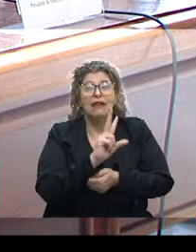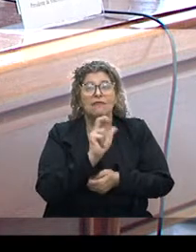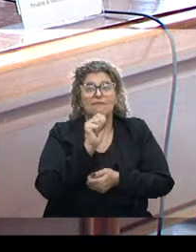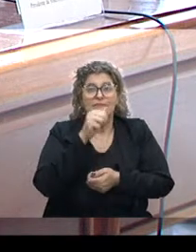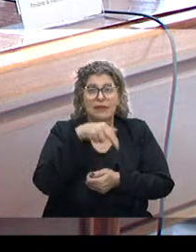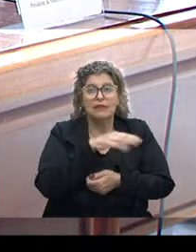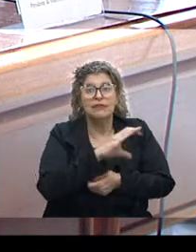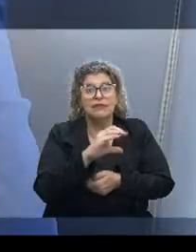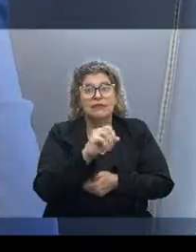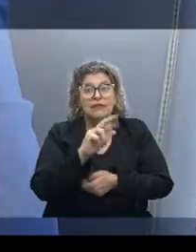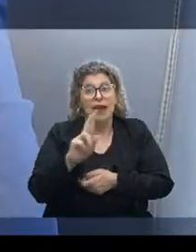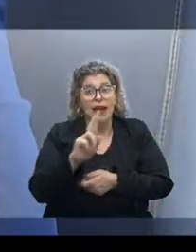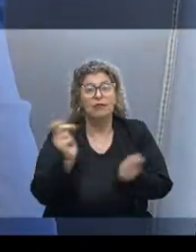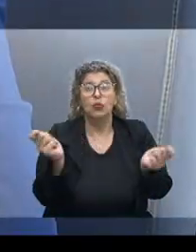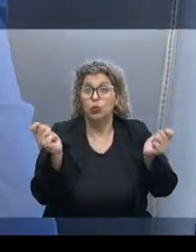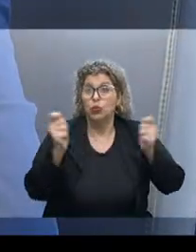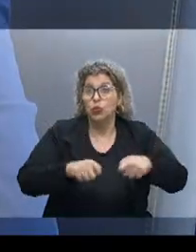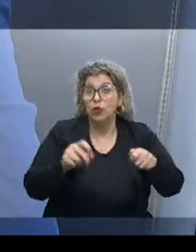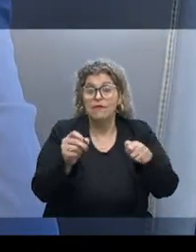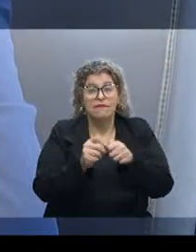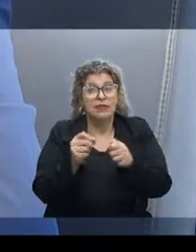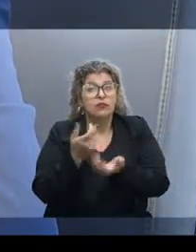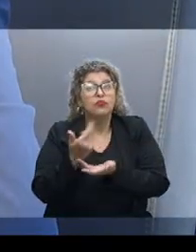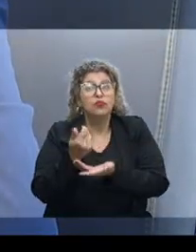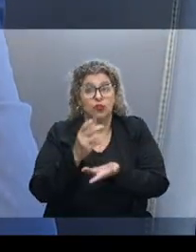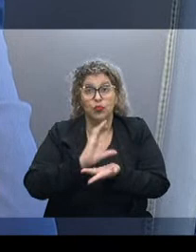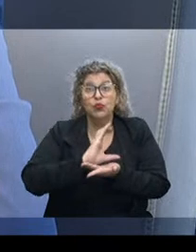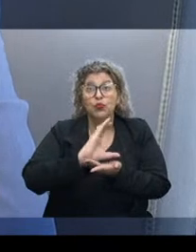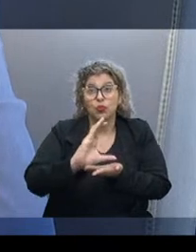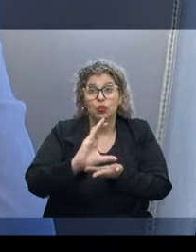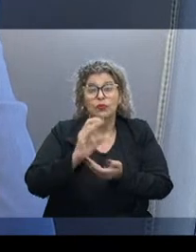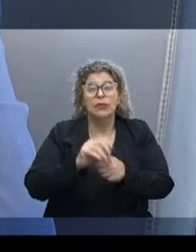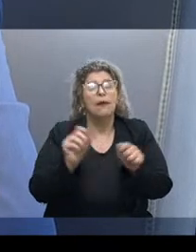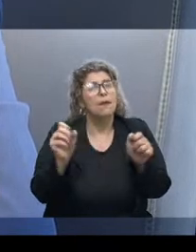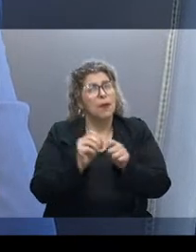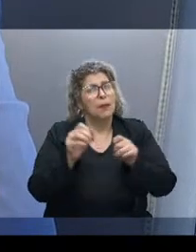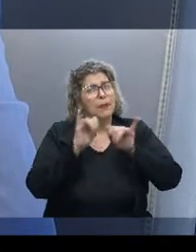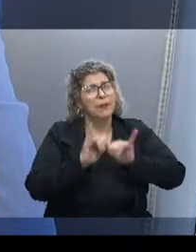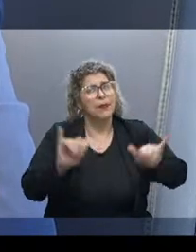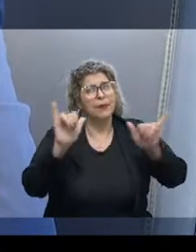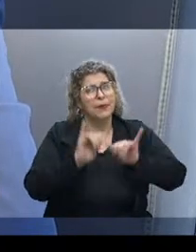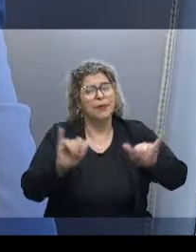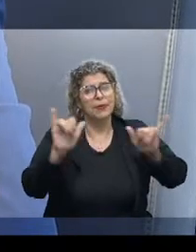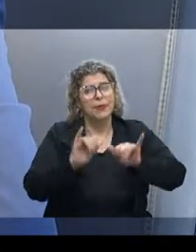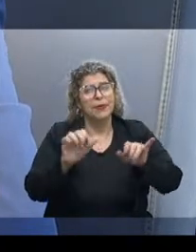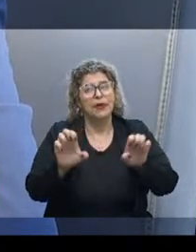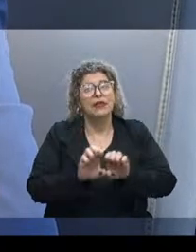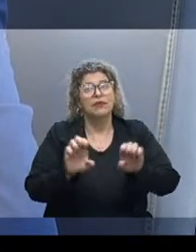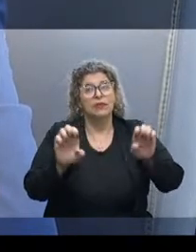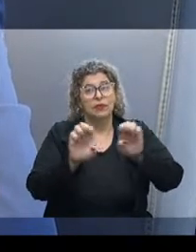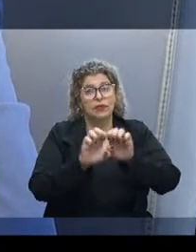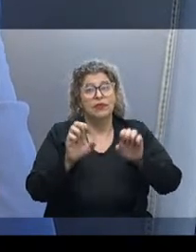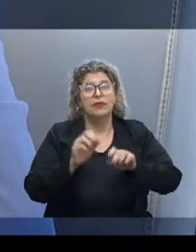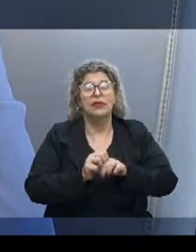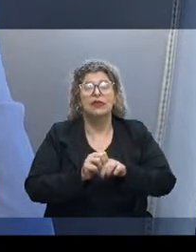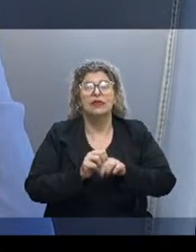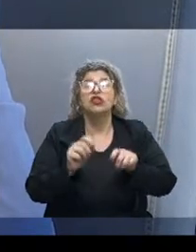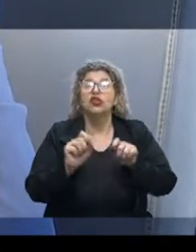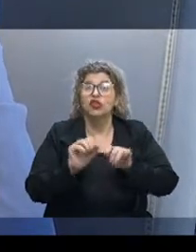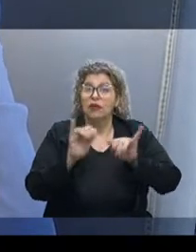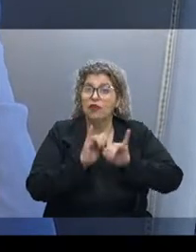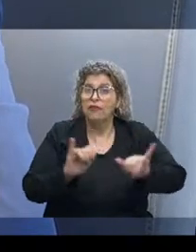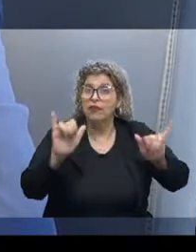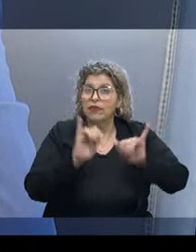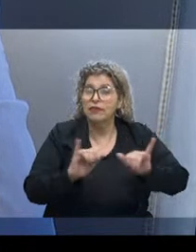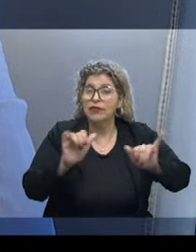Então, os recursos que vão permitir que sejam feitos investimentos, como já foram anunciados na área de infraestrutura e pavimentação, já foram